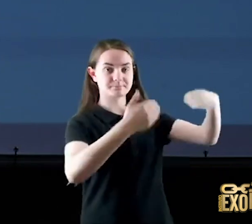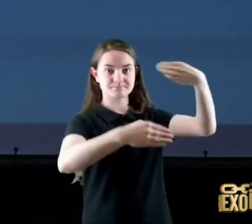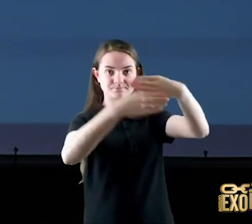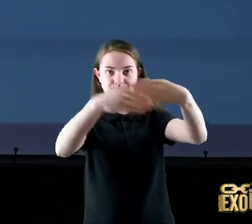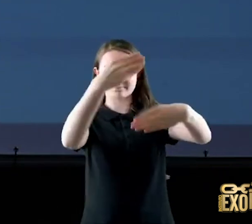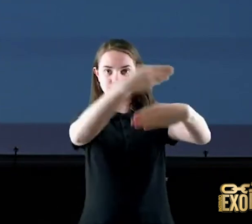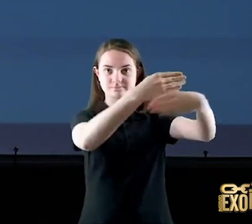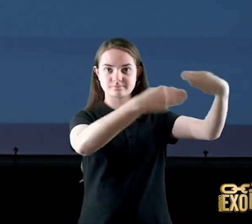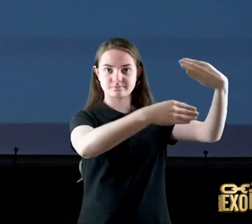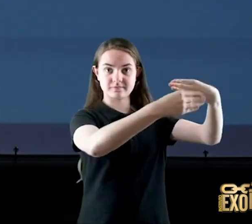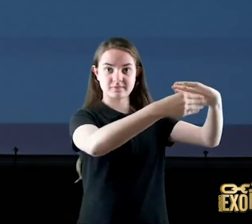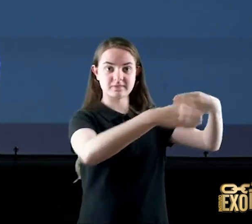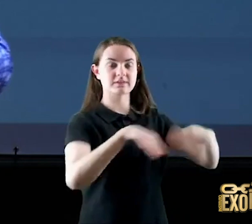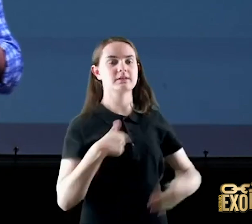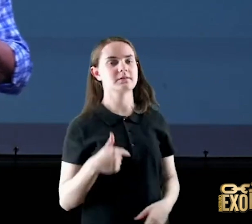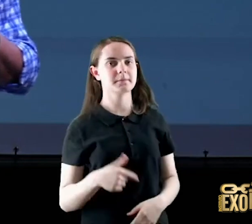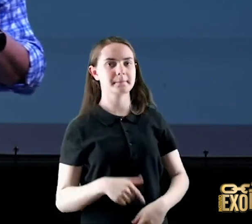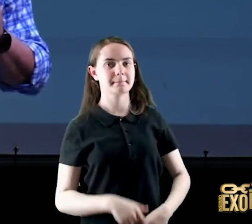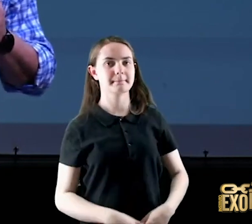fortaleza numa prisão